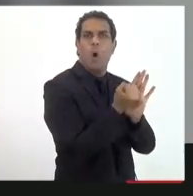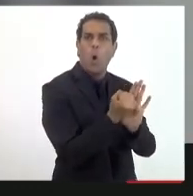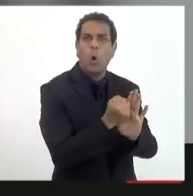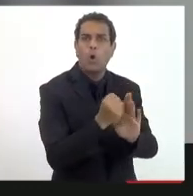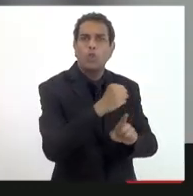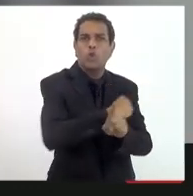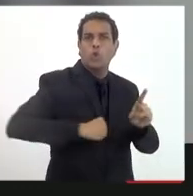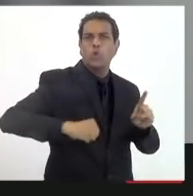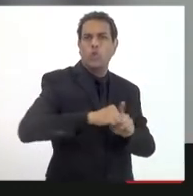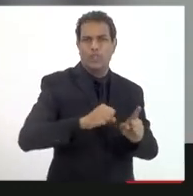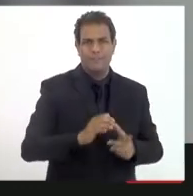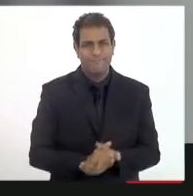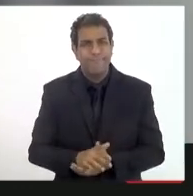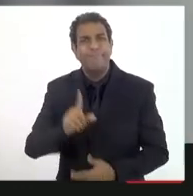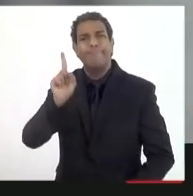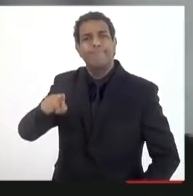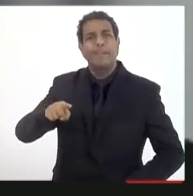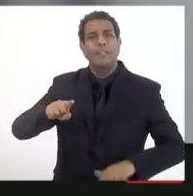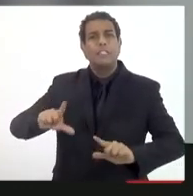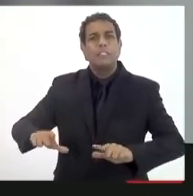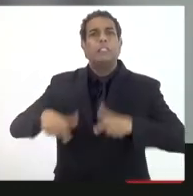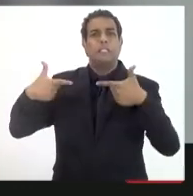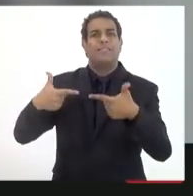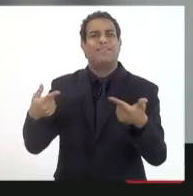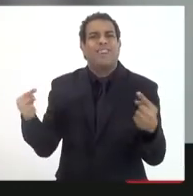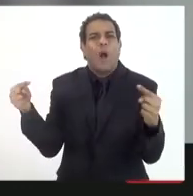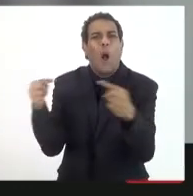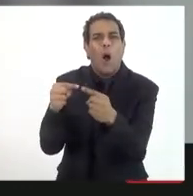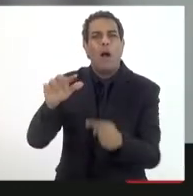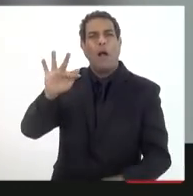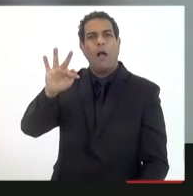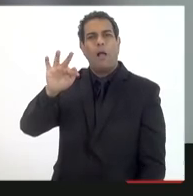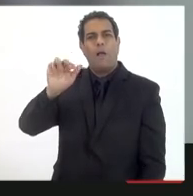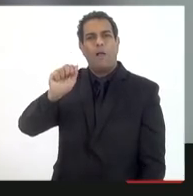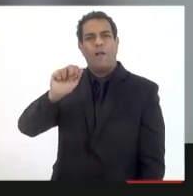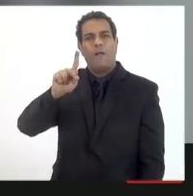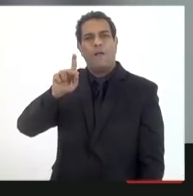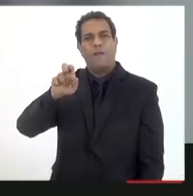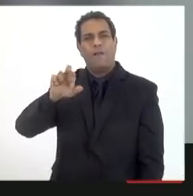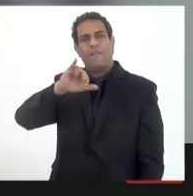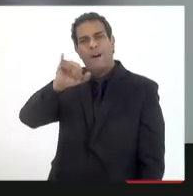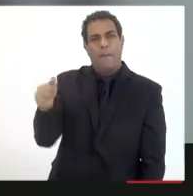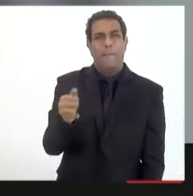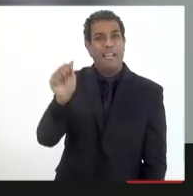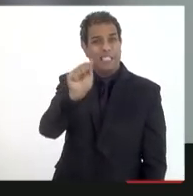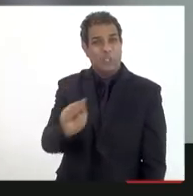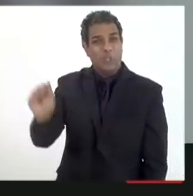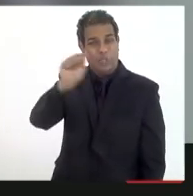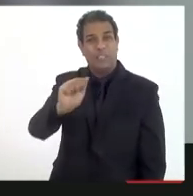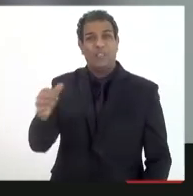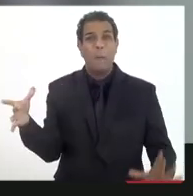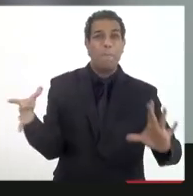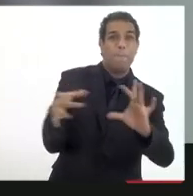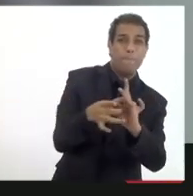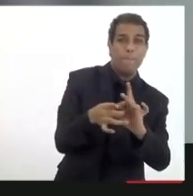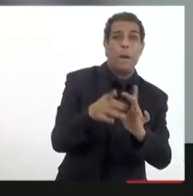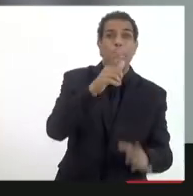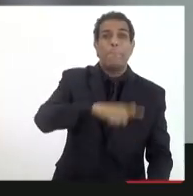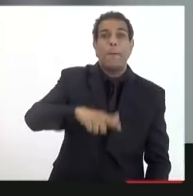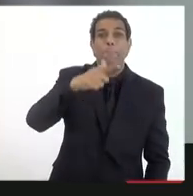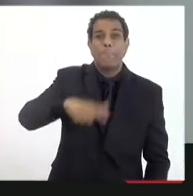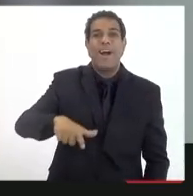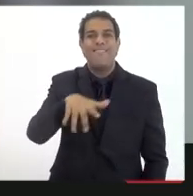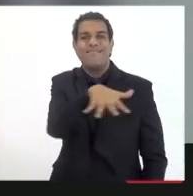colocou que é uma iniciativa importante da FAPERJ na associação numa ação conjunta com outras